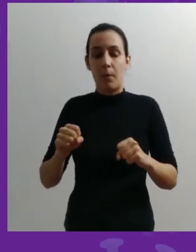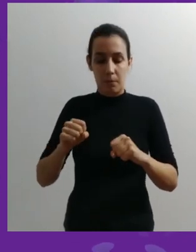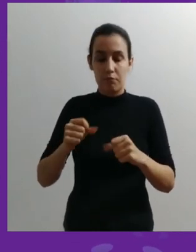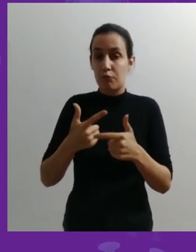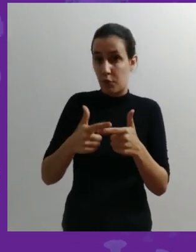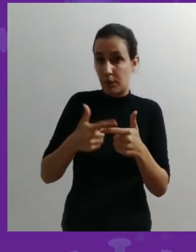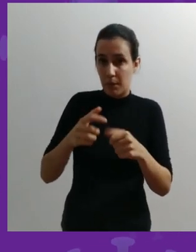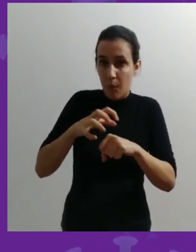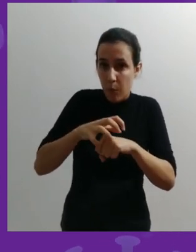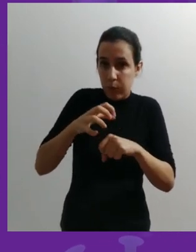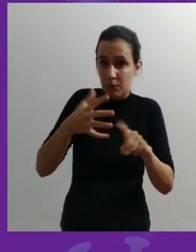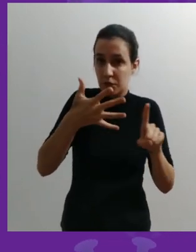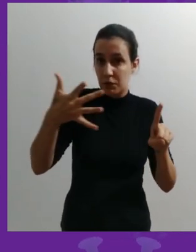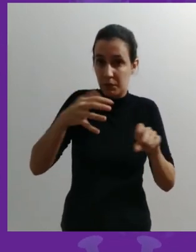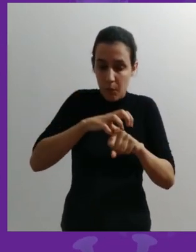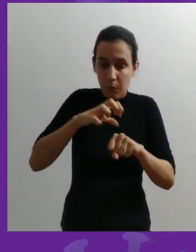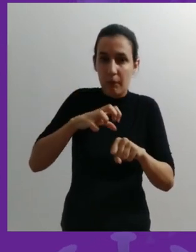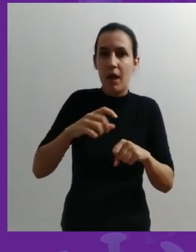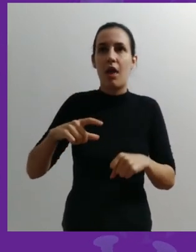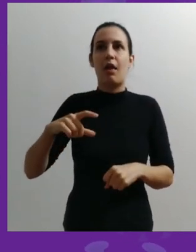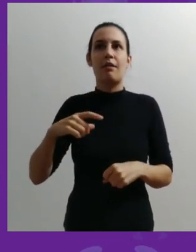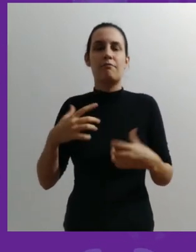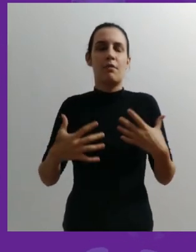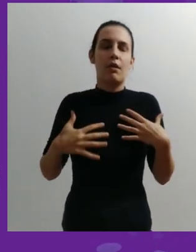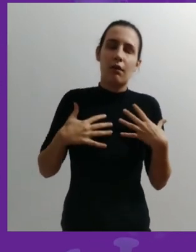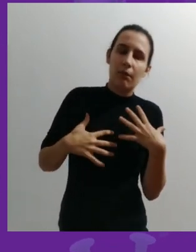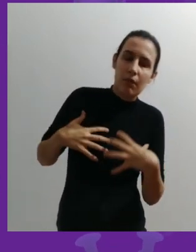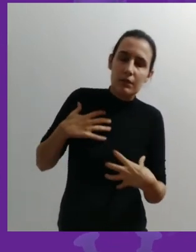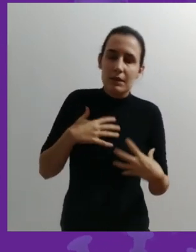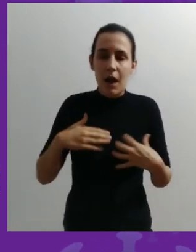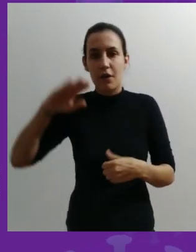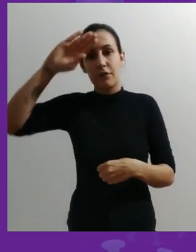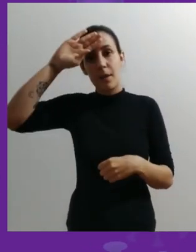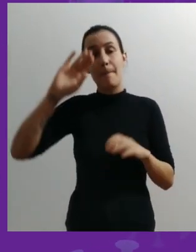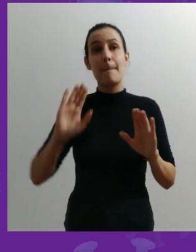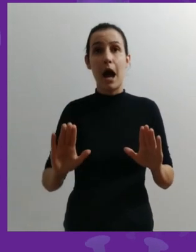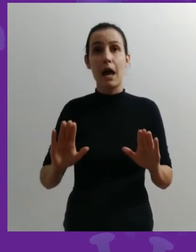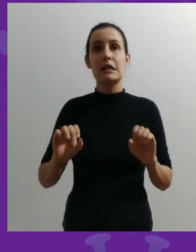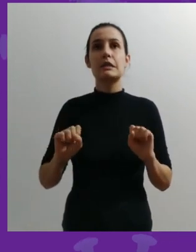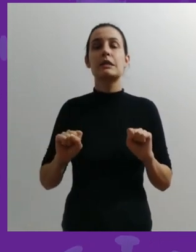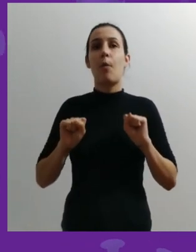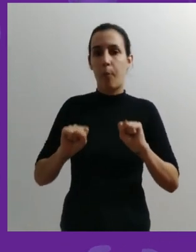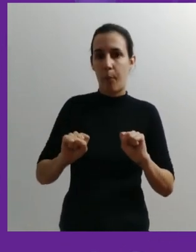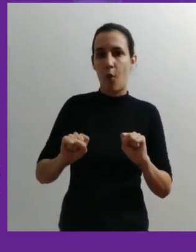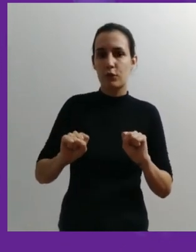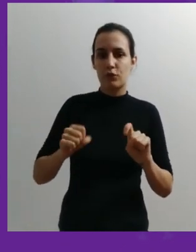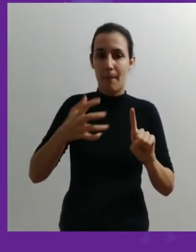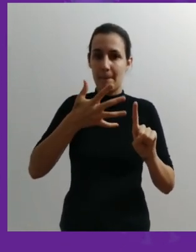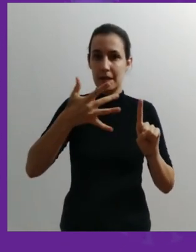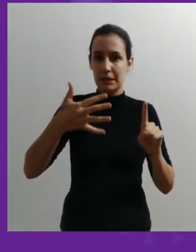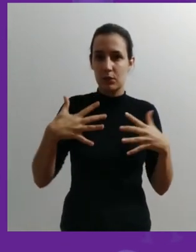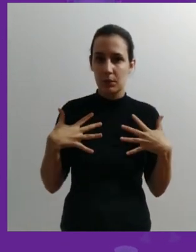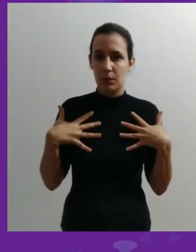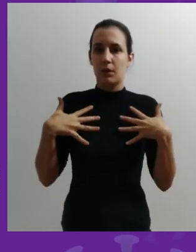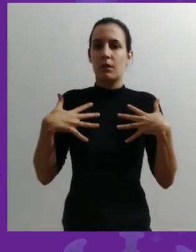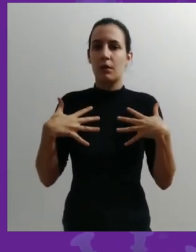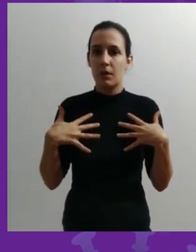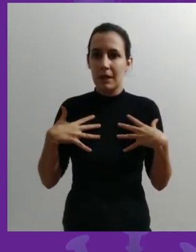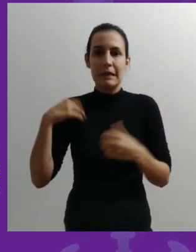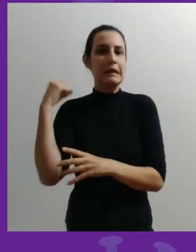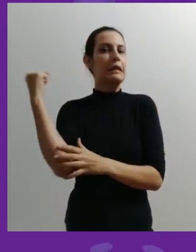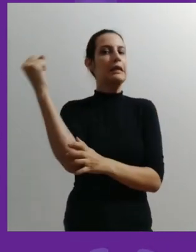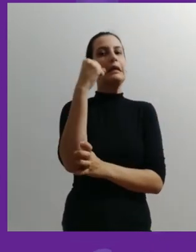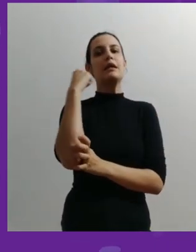inflamatória que causa mal-estar, causa febre. Ao mesmo tempo pode ser uma síndrome respiratória aguda grave